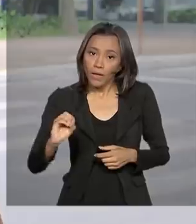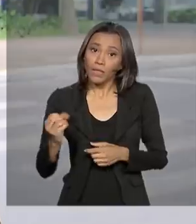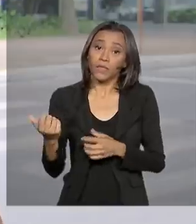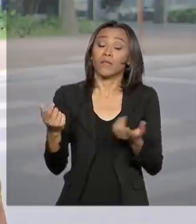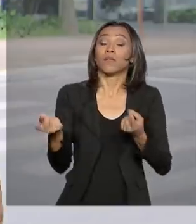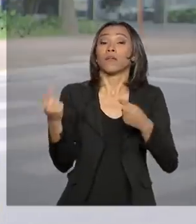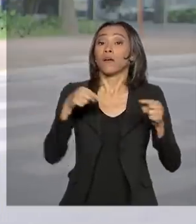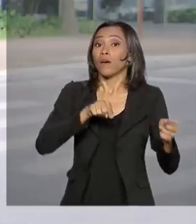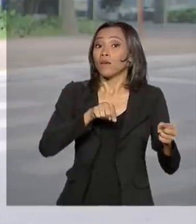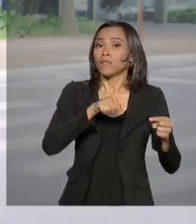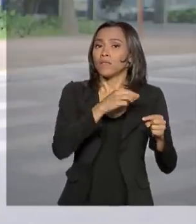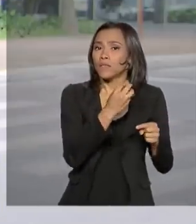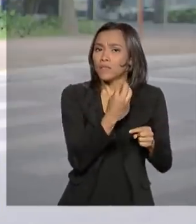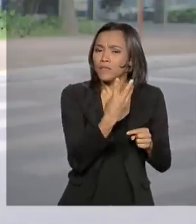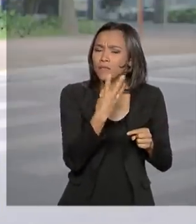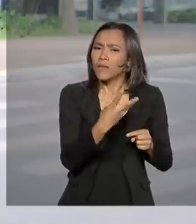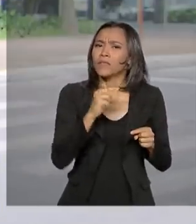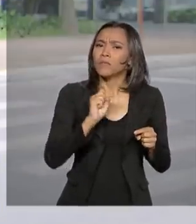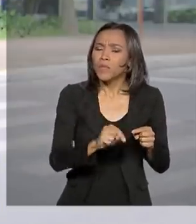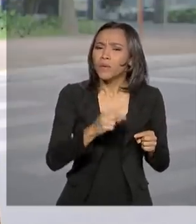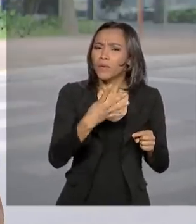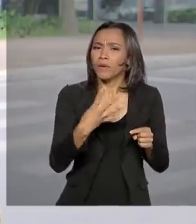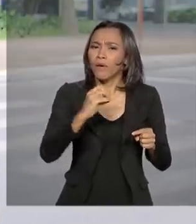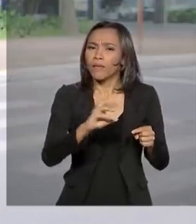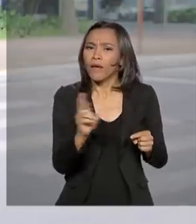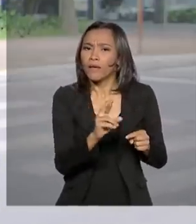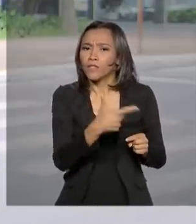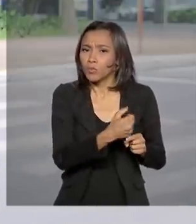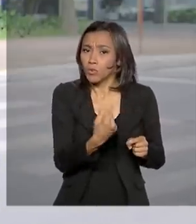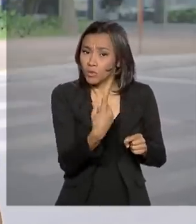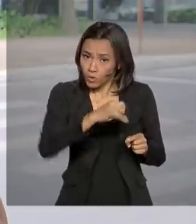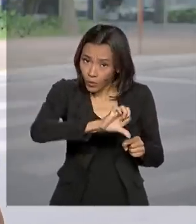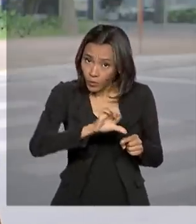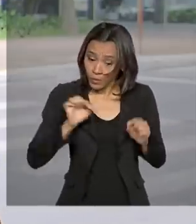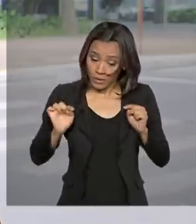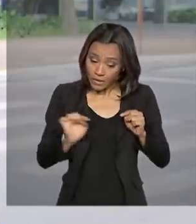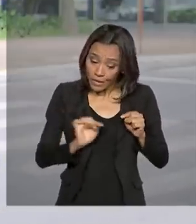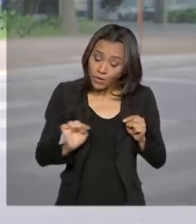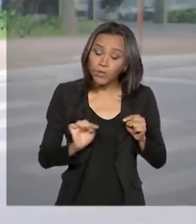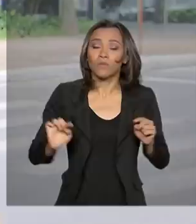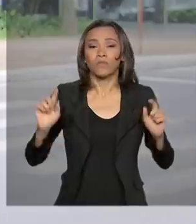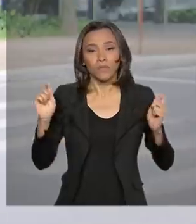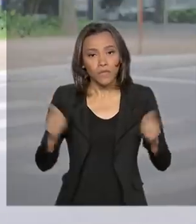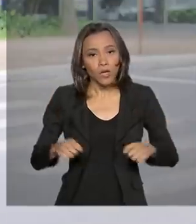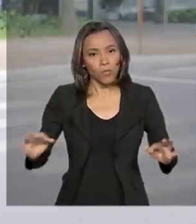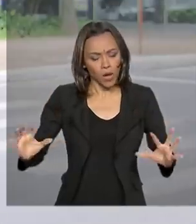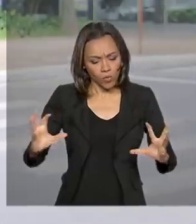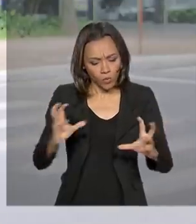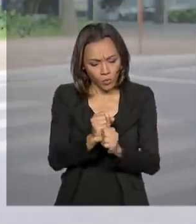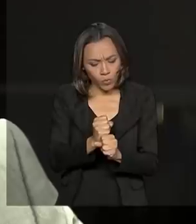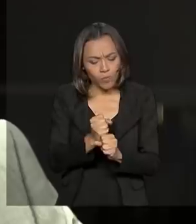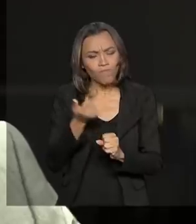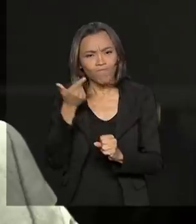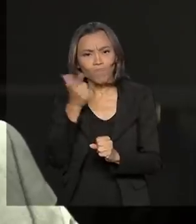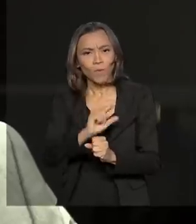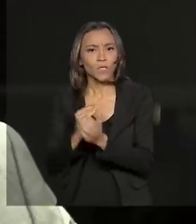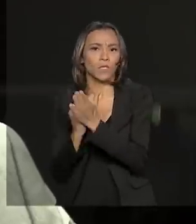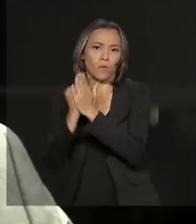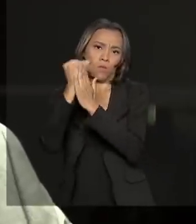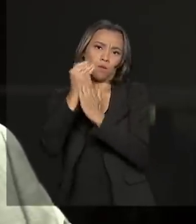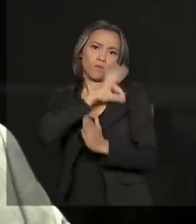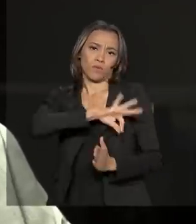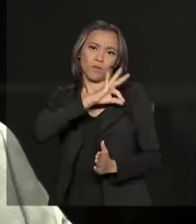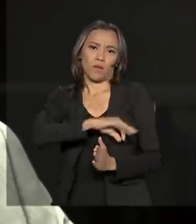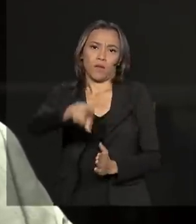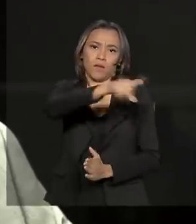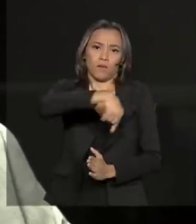$ 3.048,00 em 2018. E essa diferença serviu de base para o reajuste. E o ministro